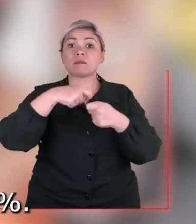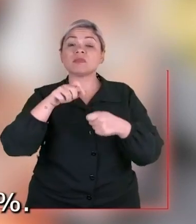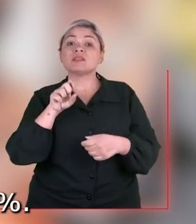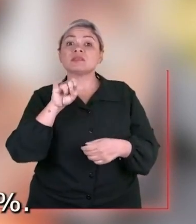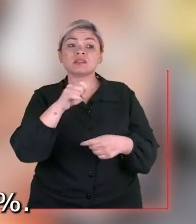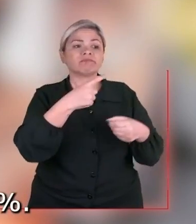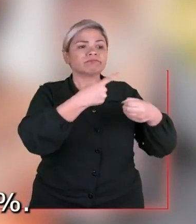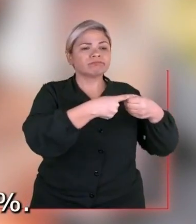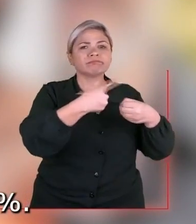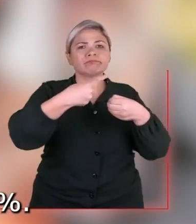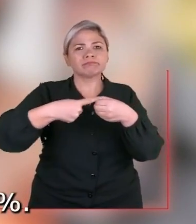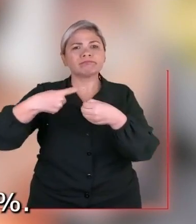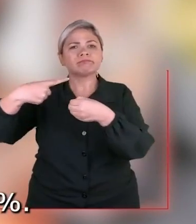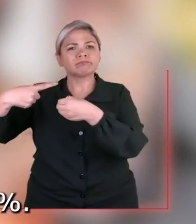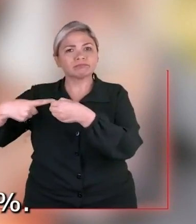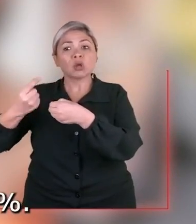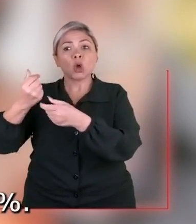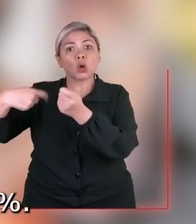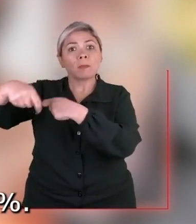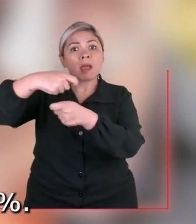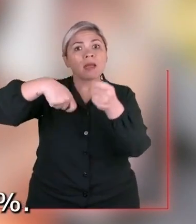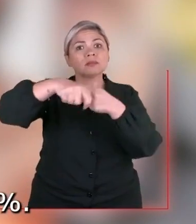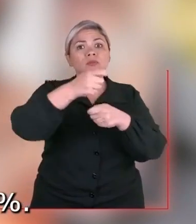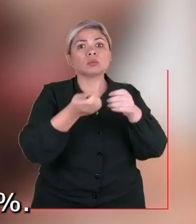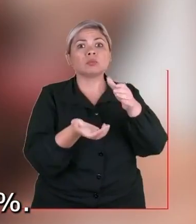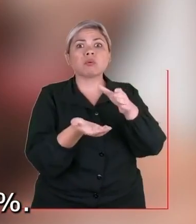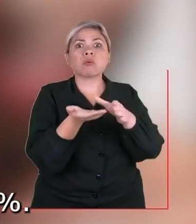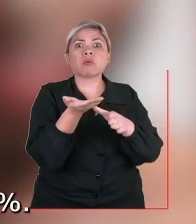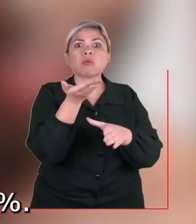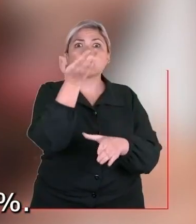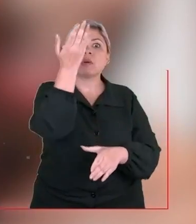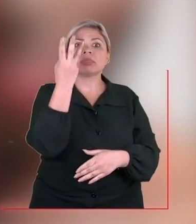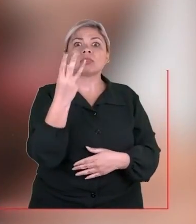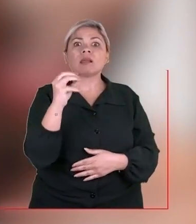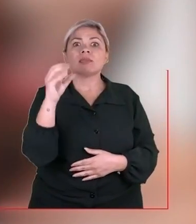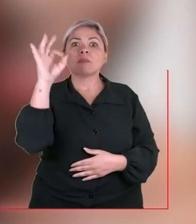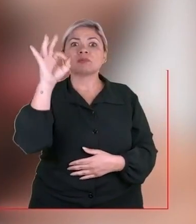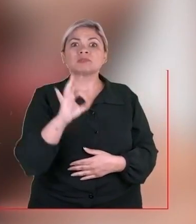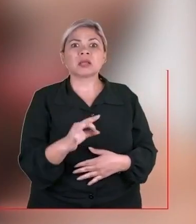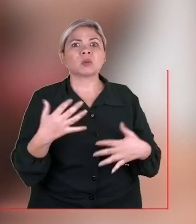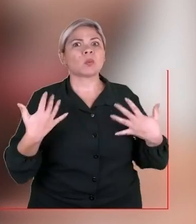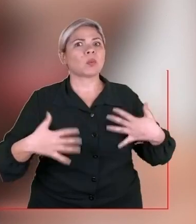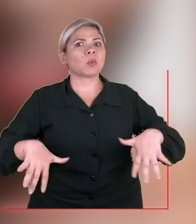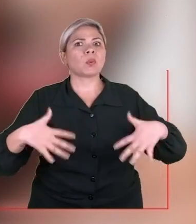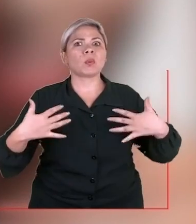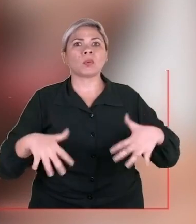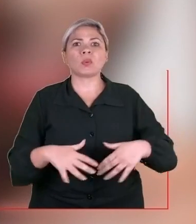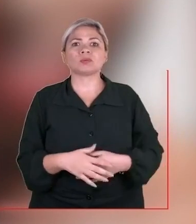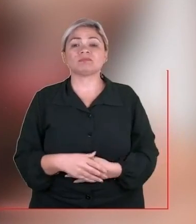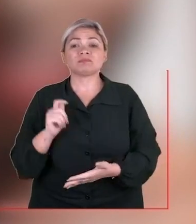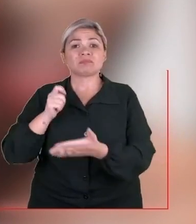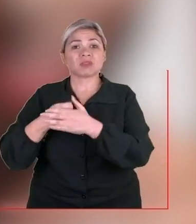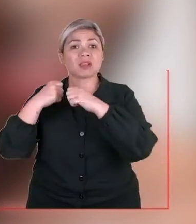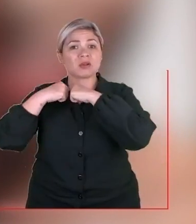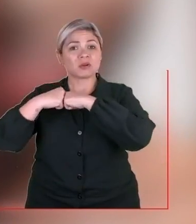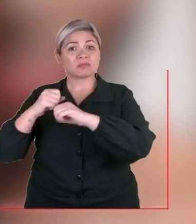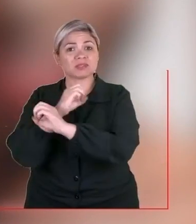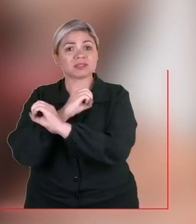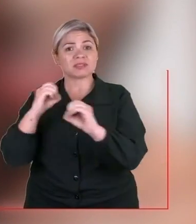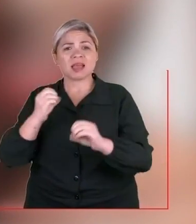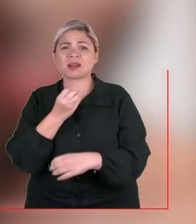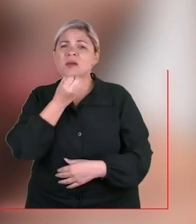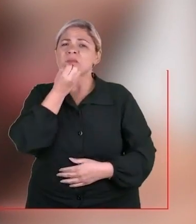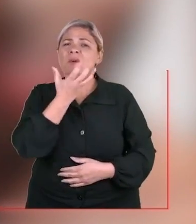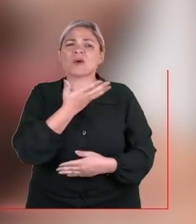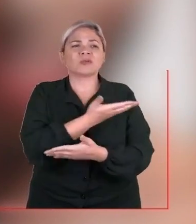tarifa zero foi implantada, o comércio aumentou as suas vendas em 30%. Isso não é pouco. A tarifa zero é positiva